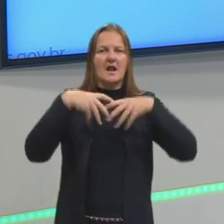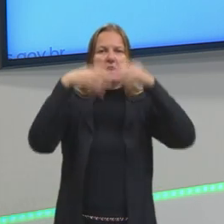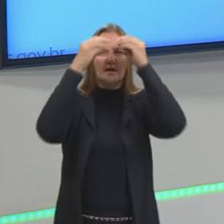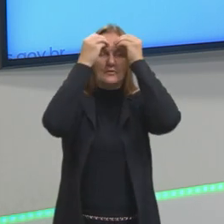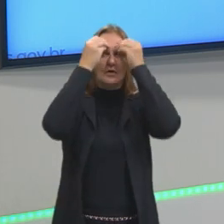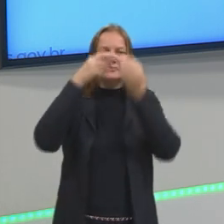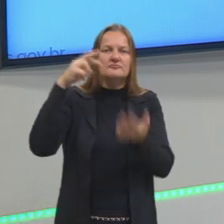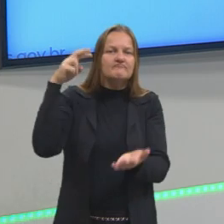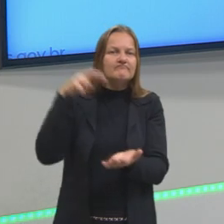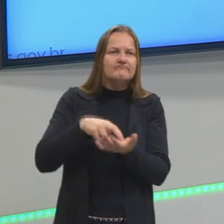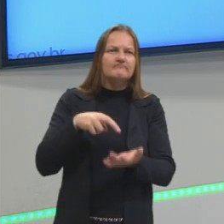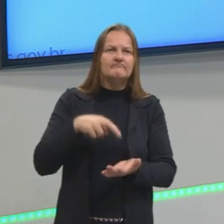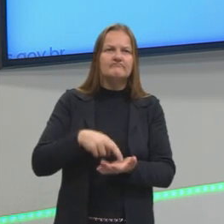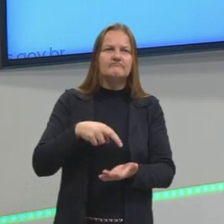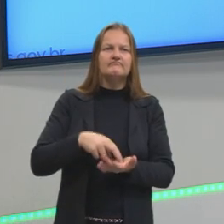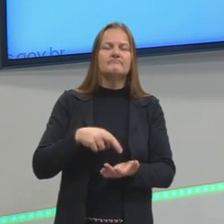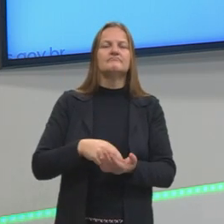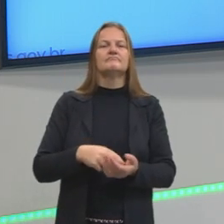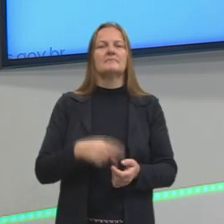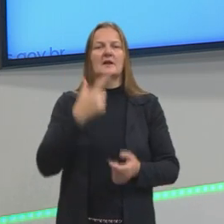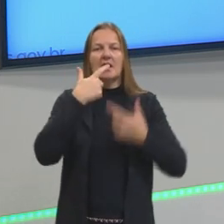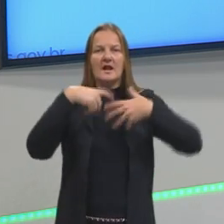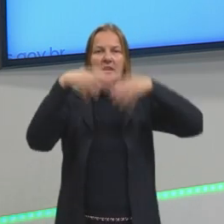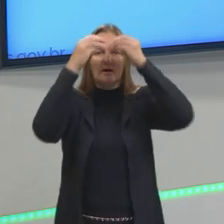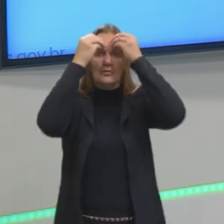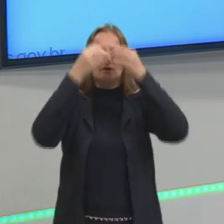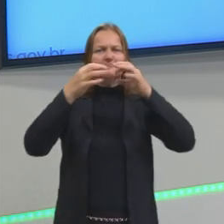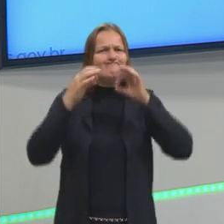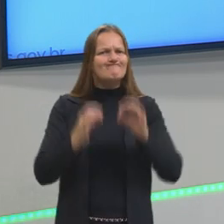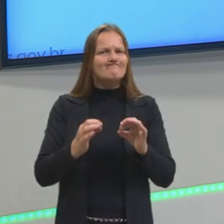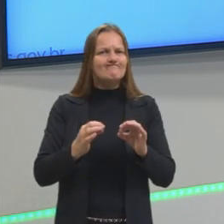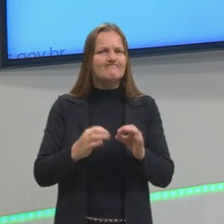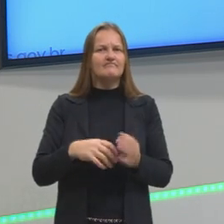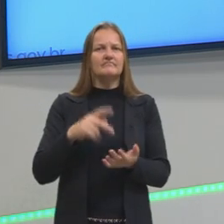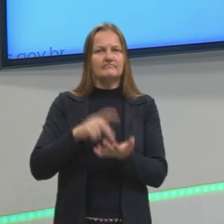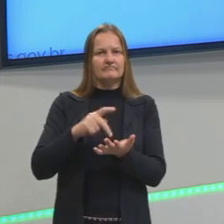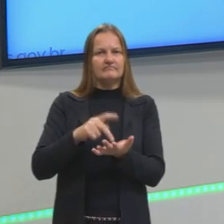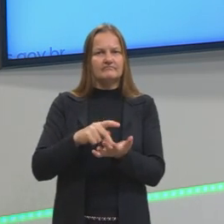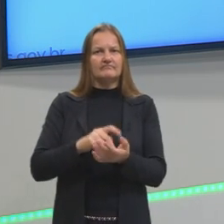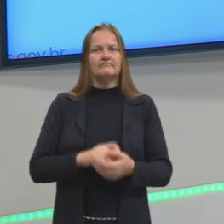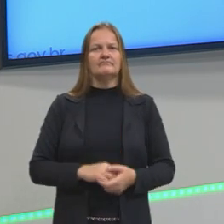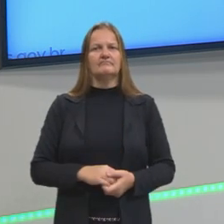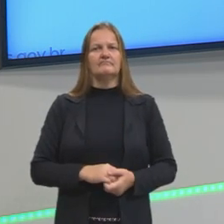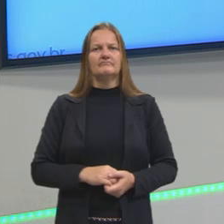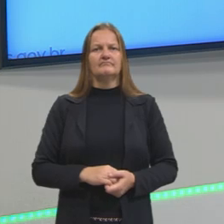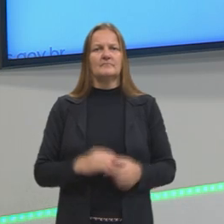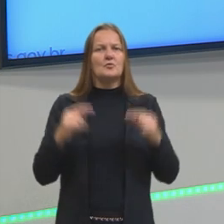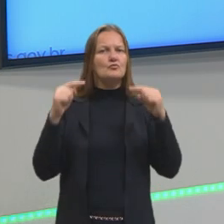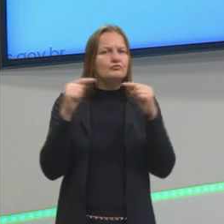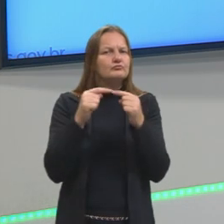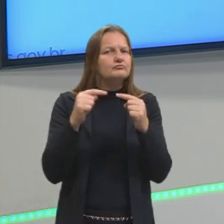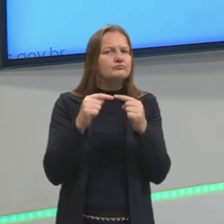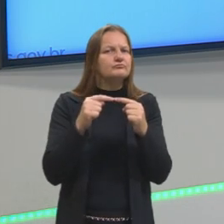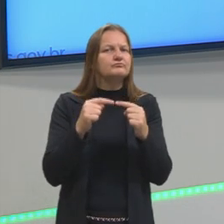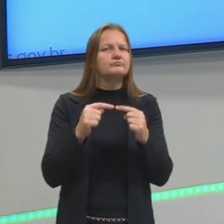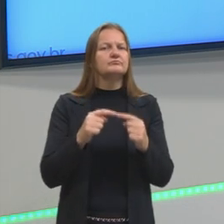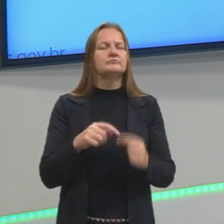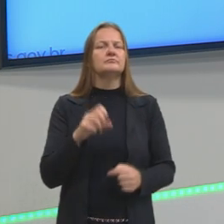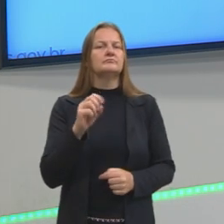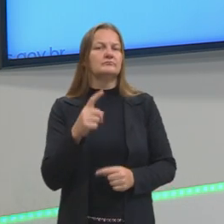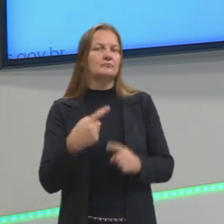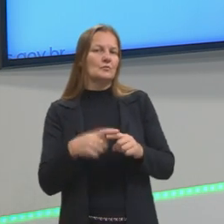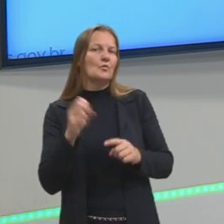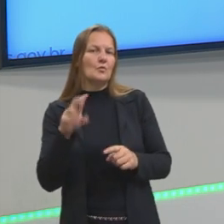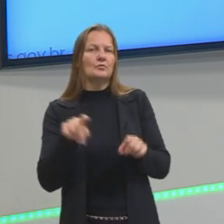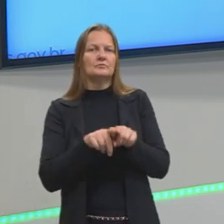real, linguagem precisa, linguagem objetiva, ou o que a gente